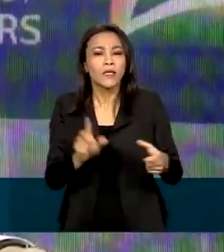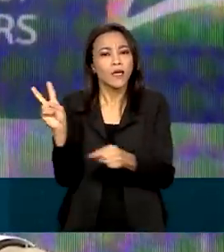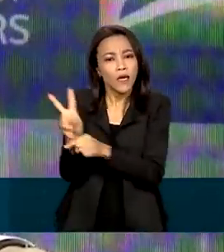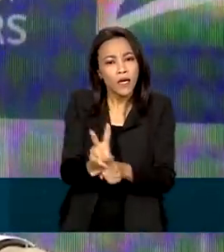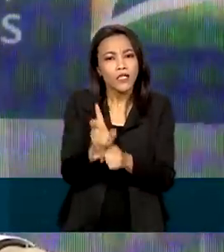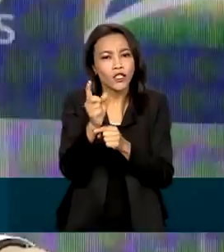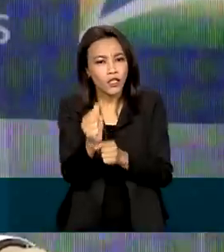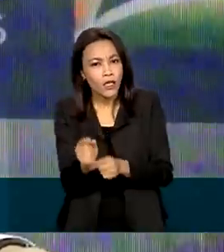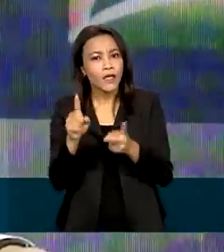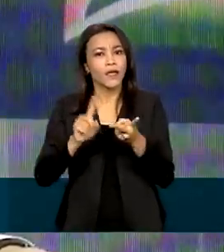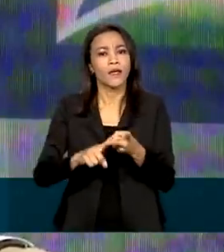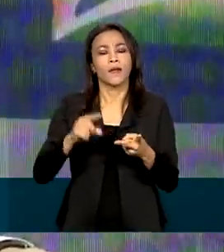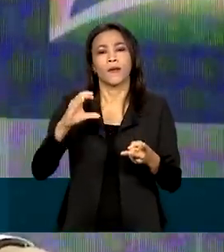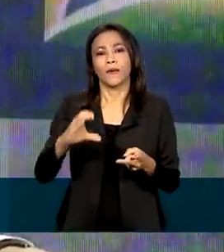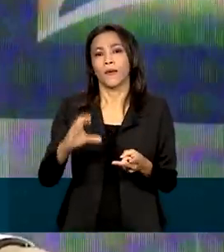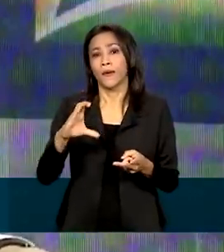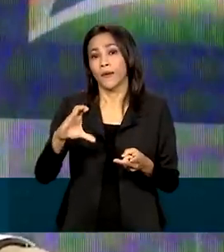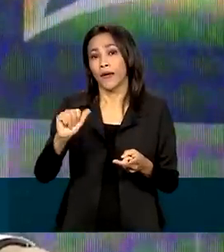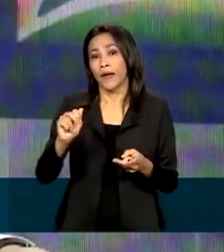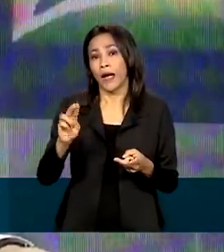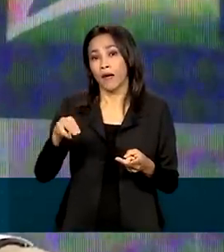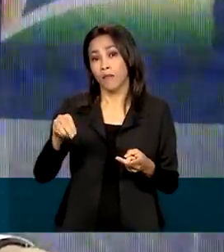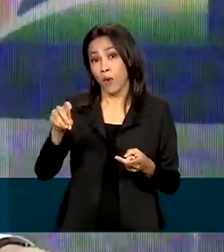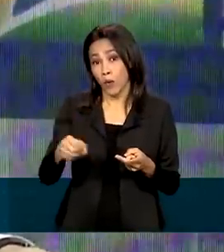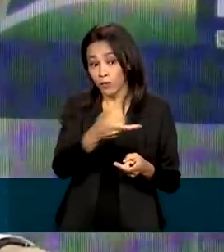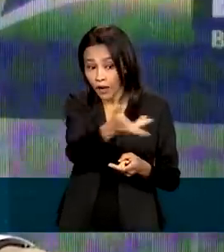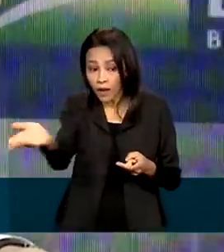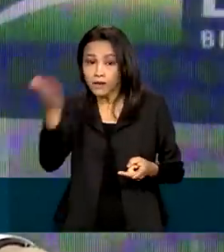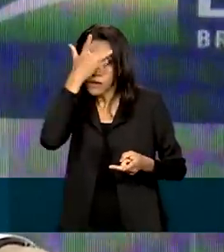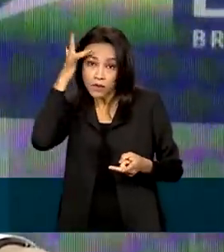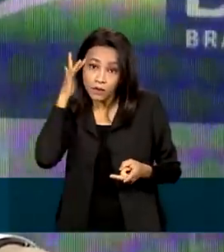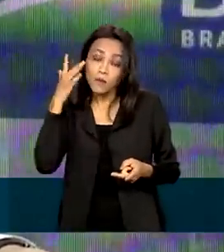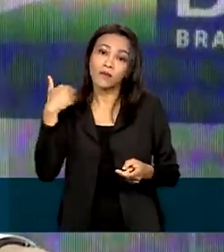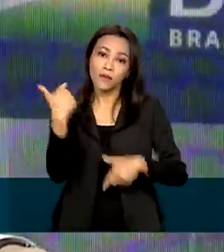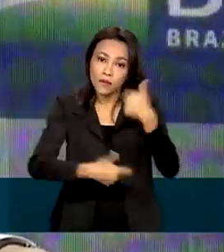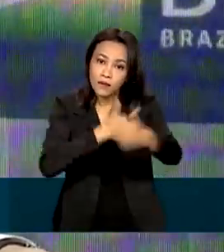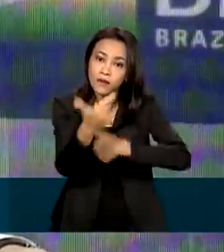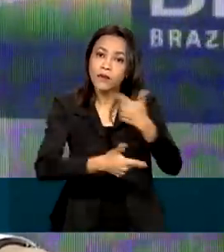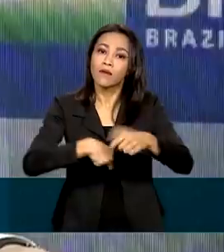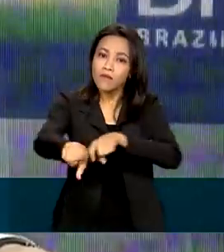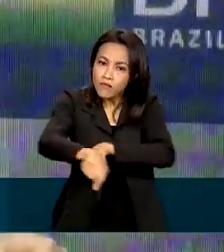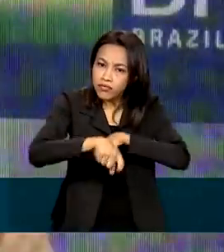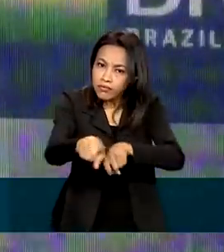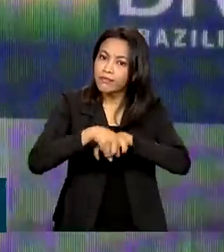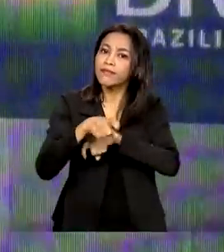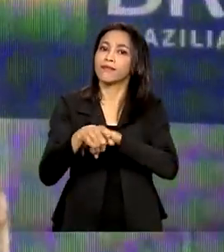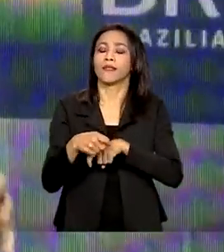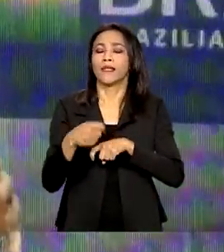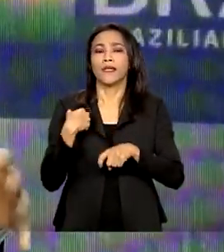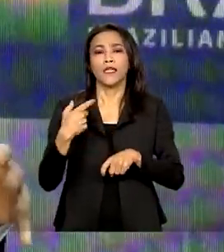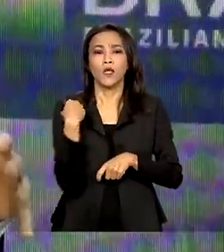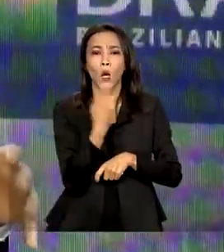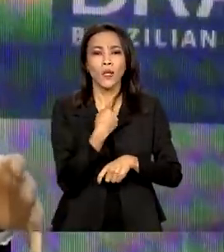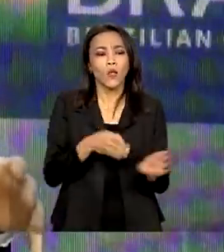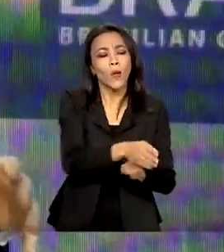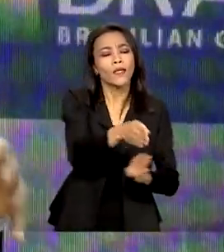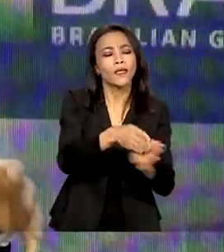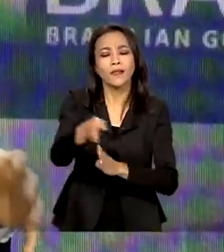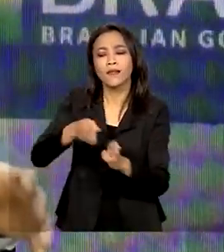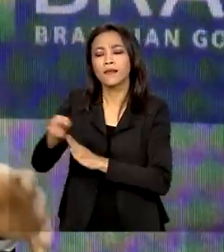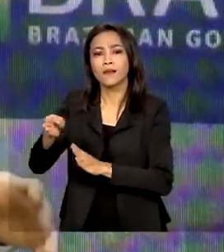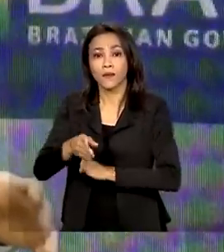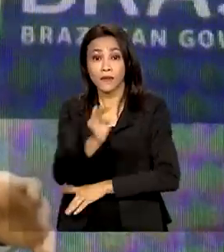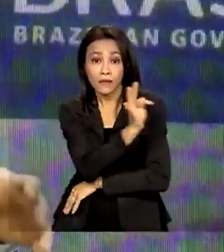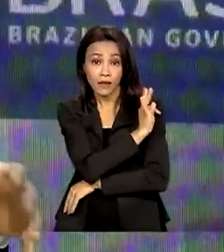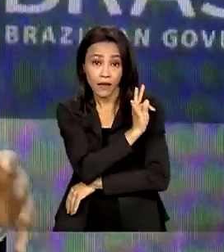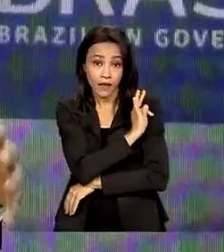carbono para esses nossos fazendeiros, para esses nossos clientes e prestar todo o assessoramento técnico para que